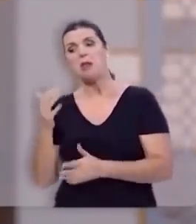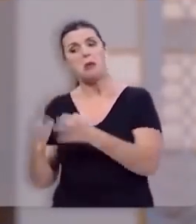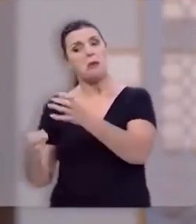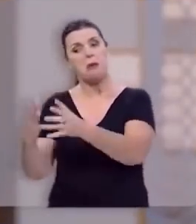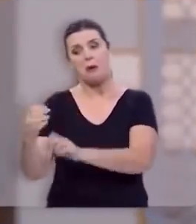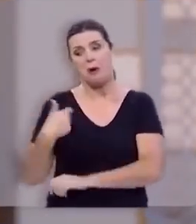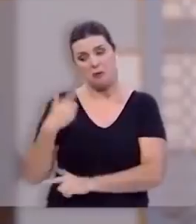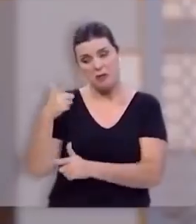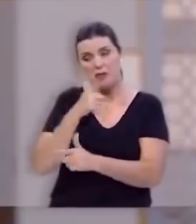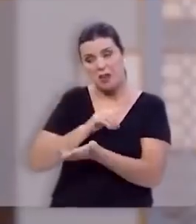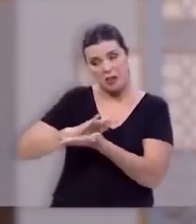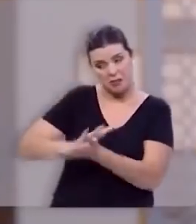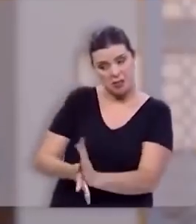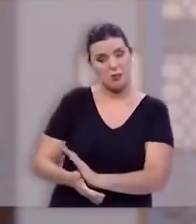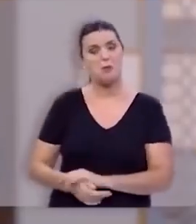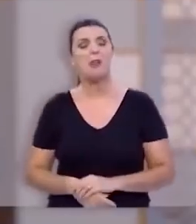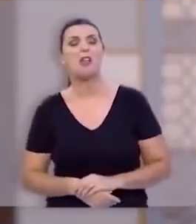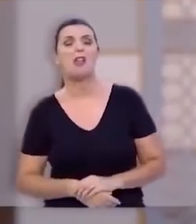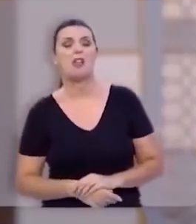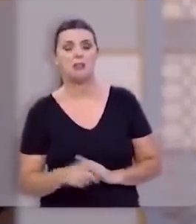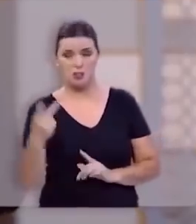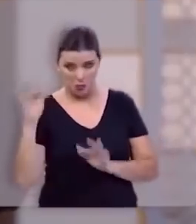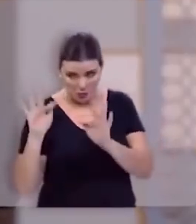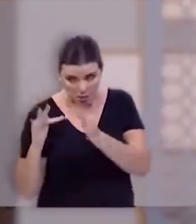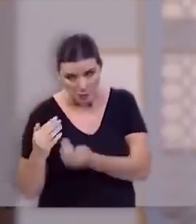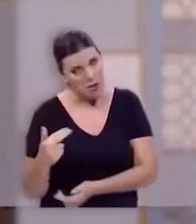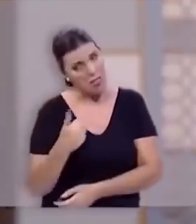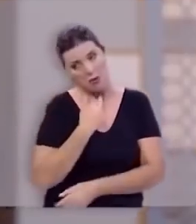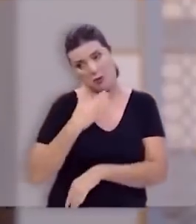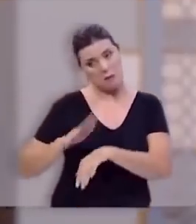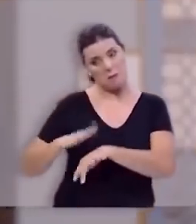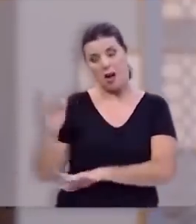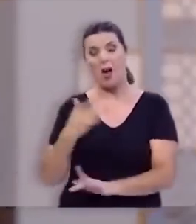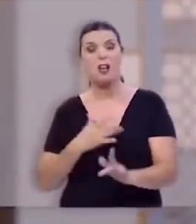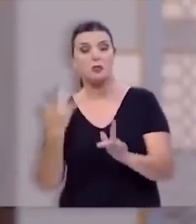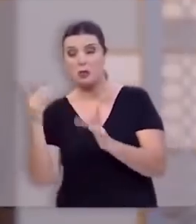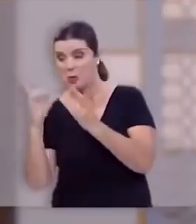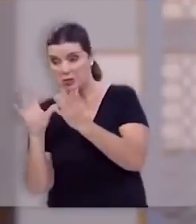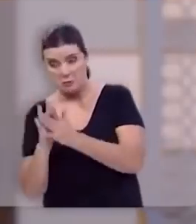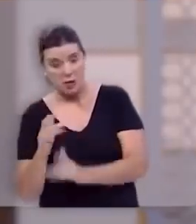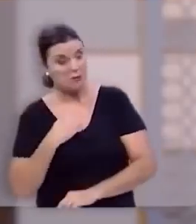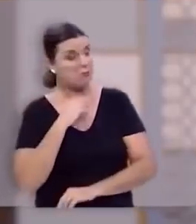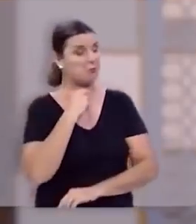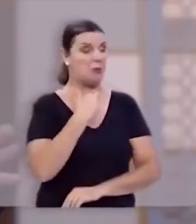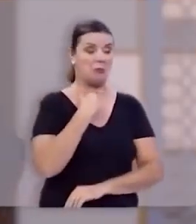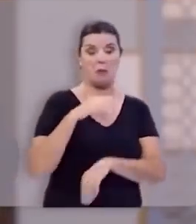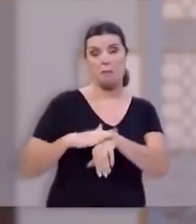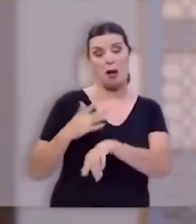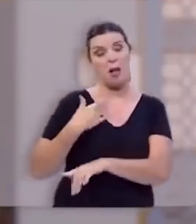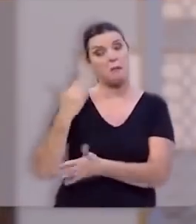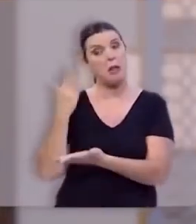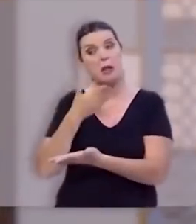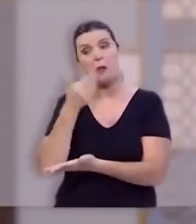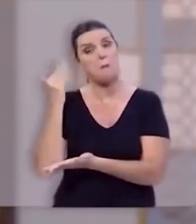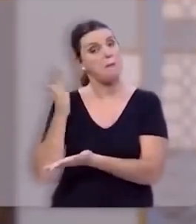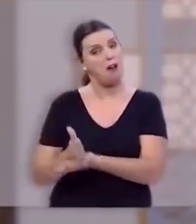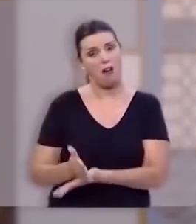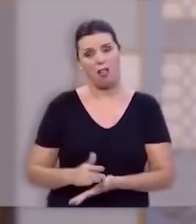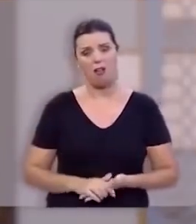porque você vai ser derrotado, a sua família não tem mais jeito, seu casamento não tem mais solução, é melhor você desistir.